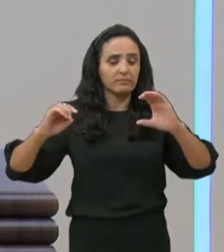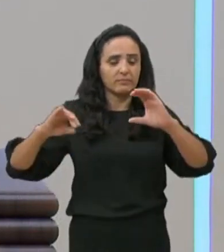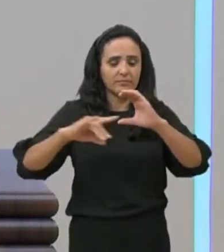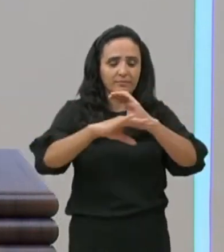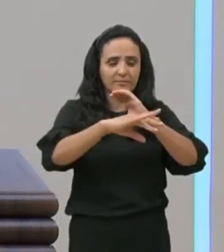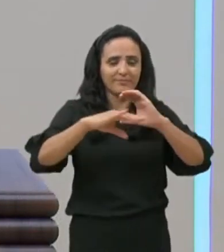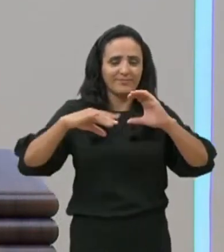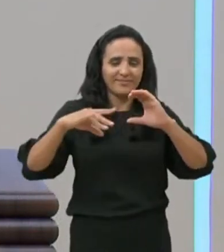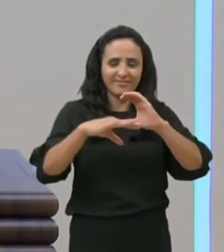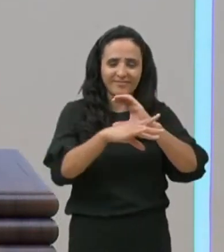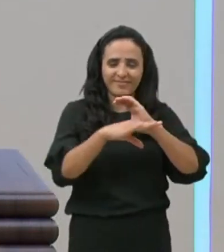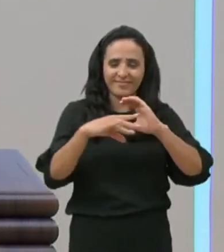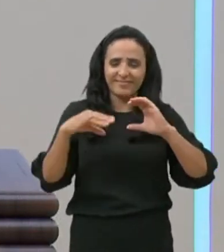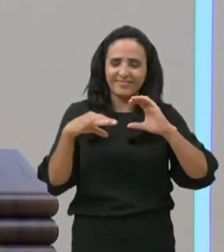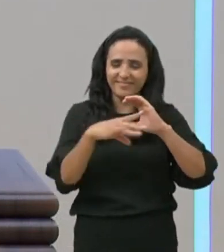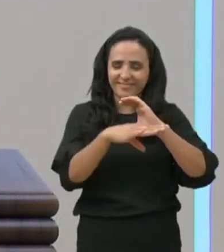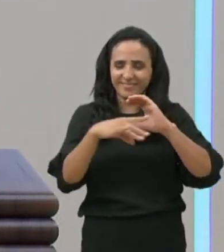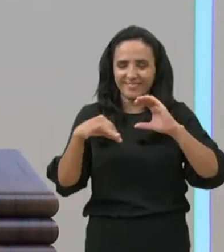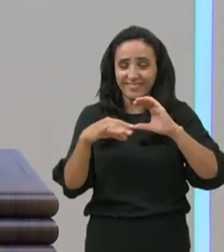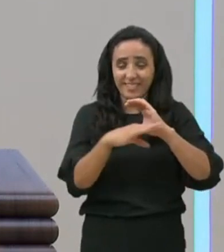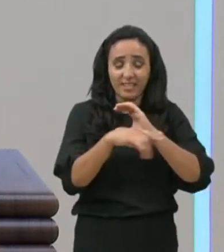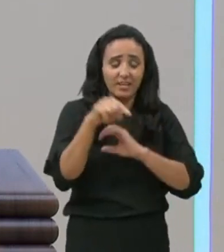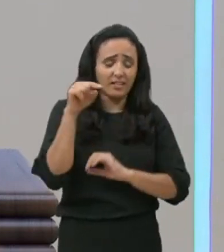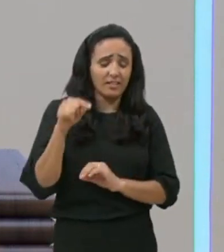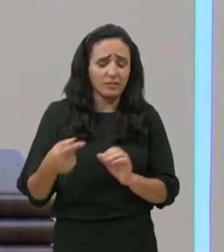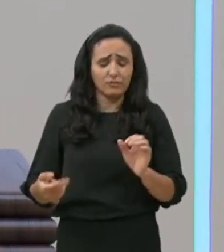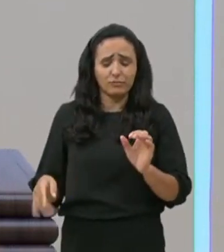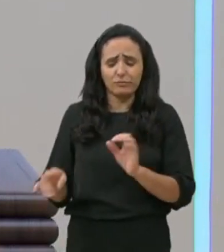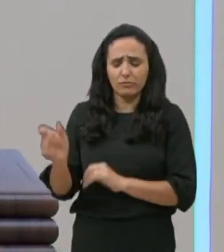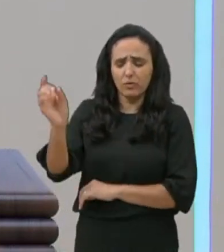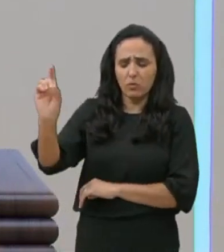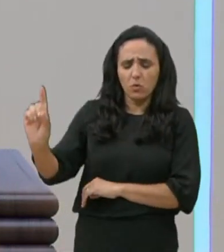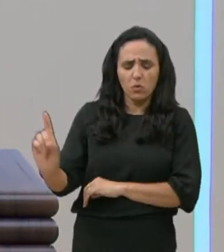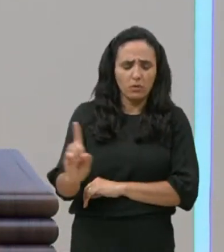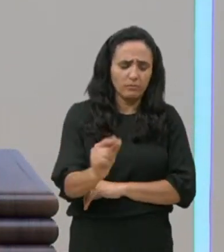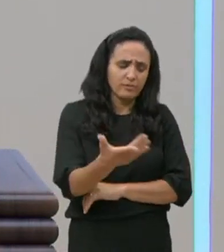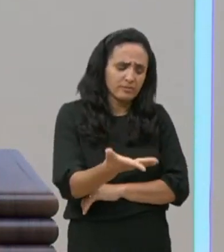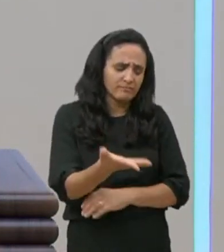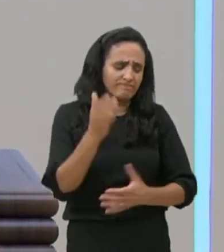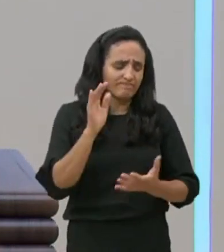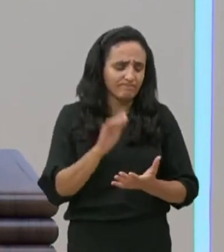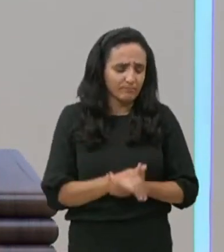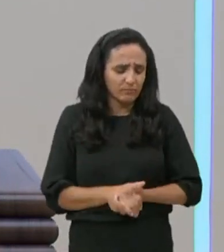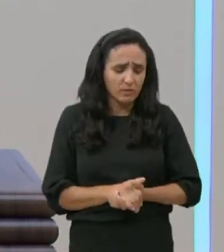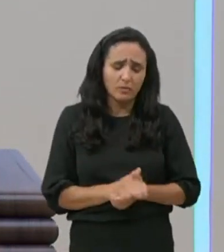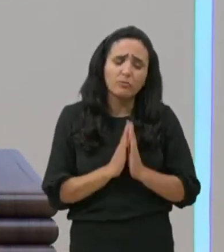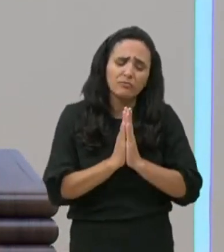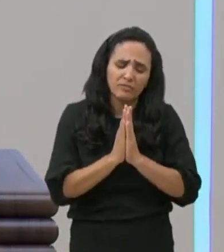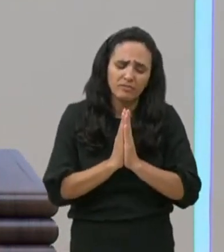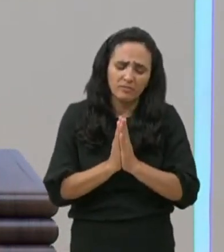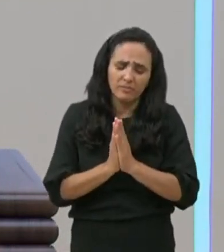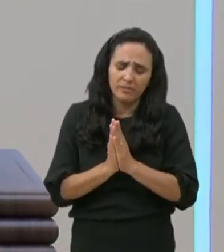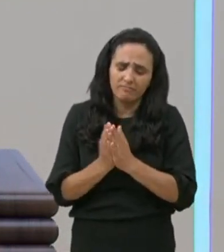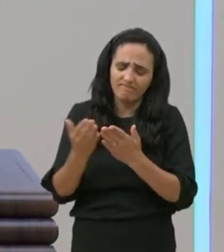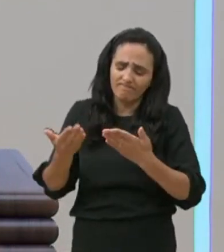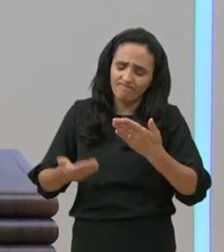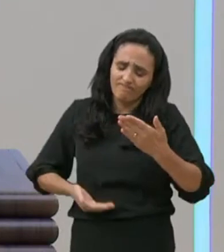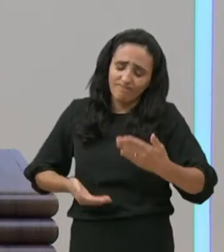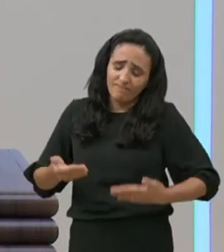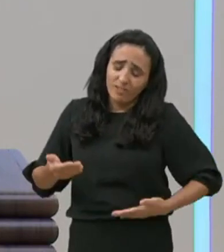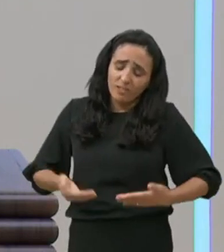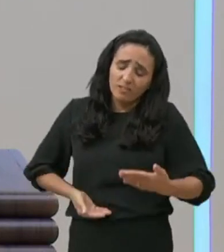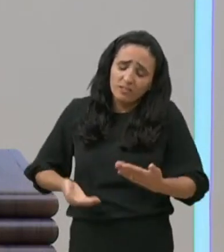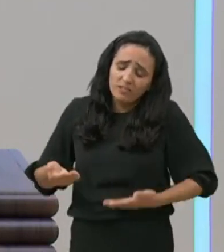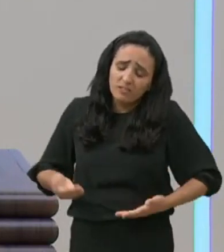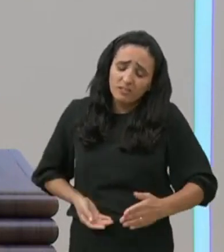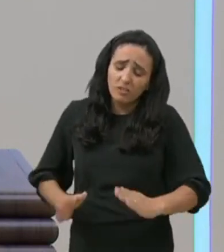rogando-lhe e dizendo, Senhor, o meu criado jaz em